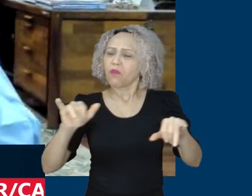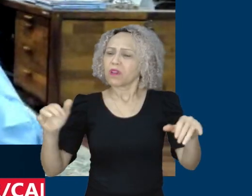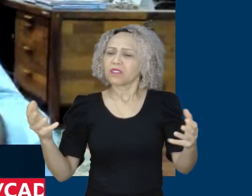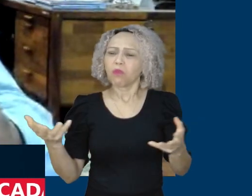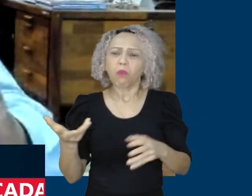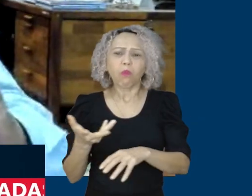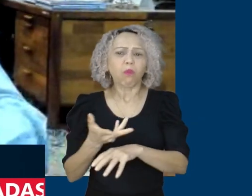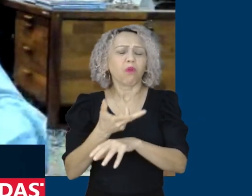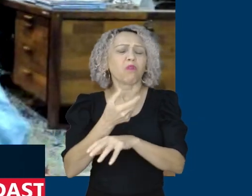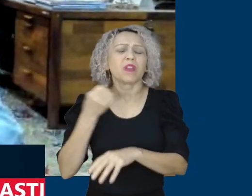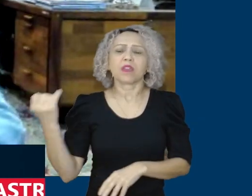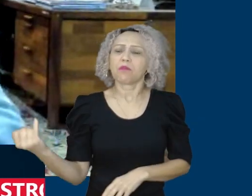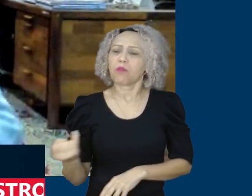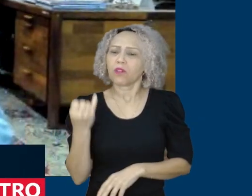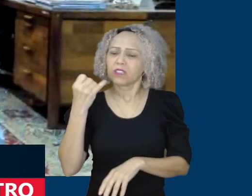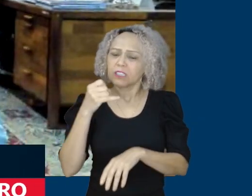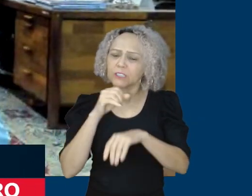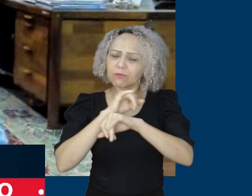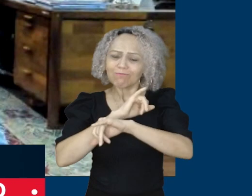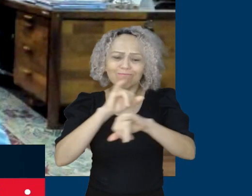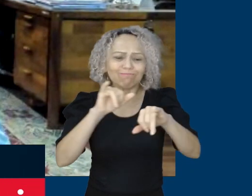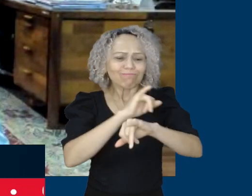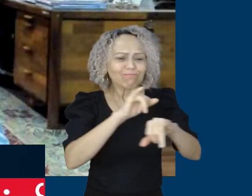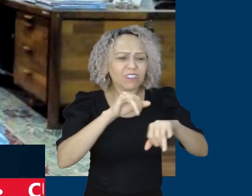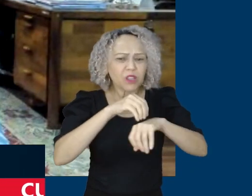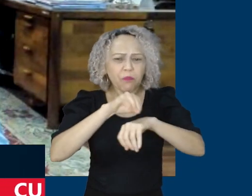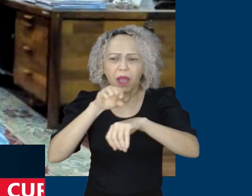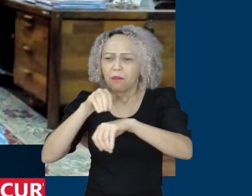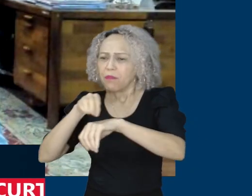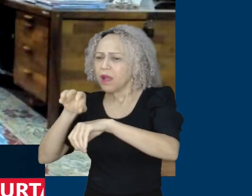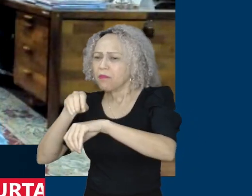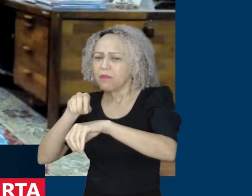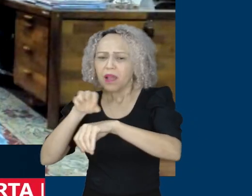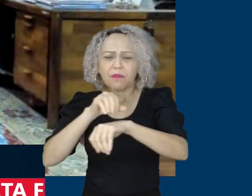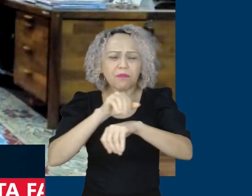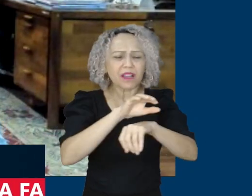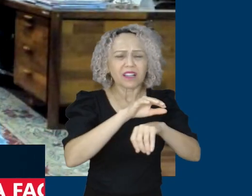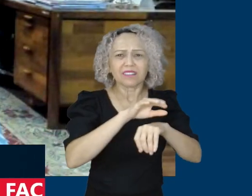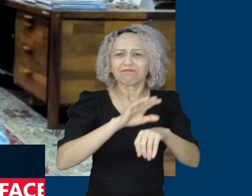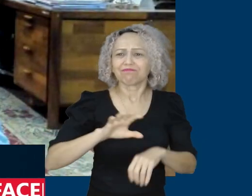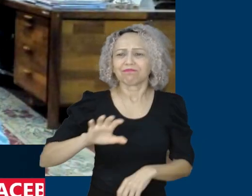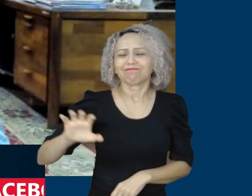informações cheguem a conta em cada território do nosso país.